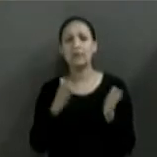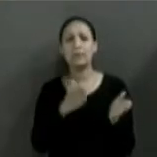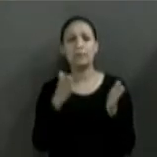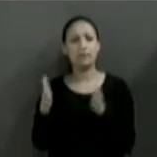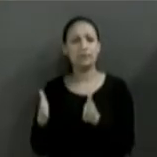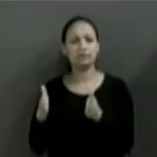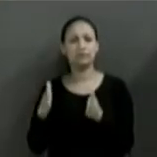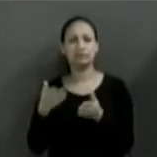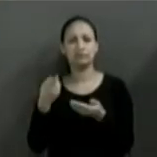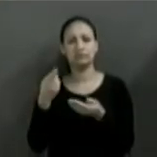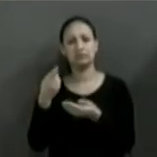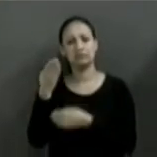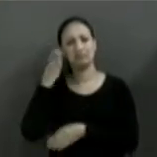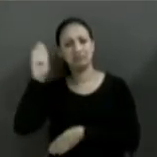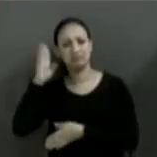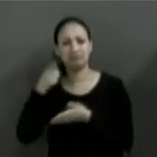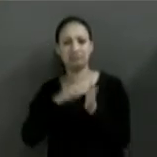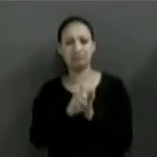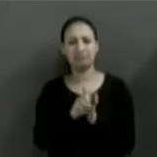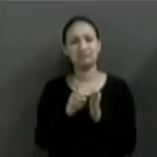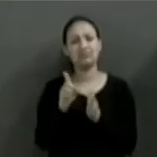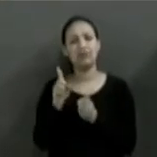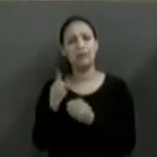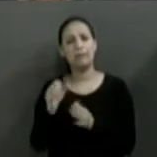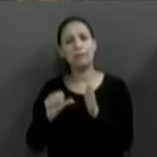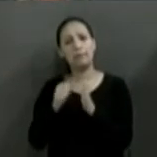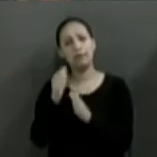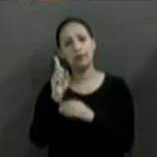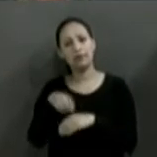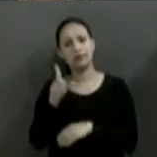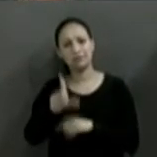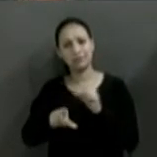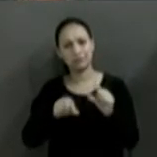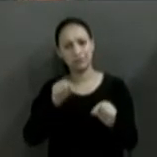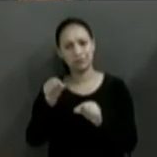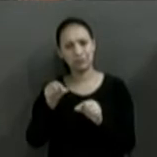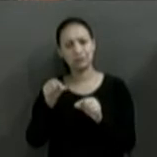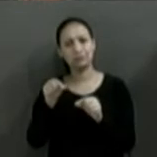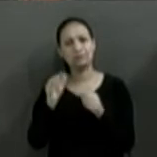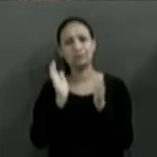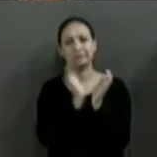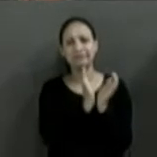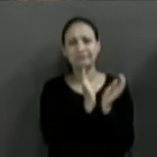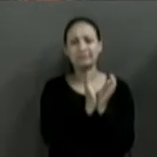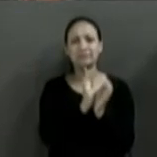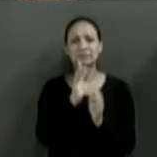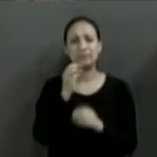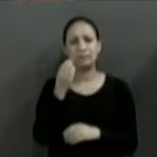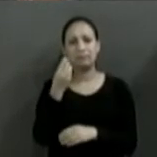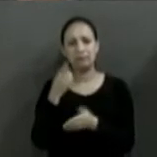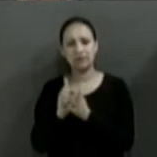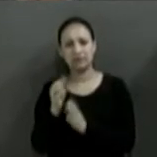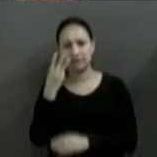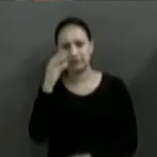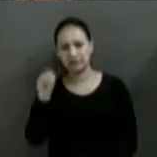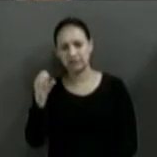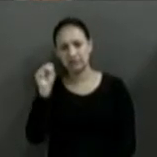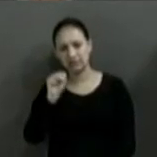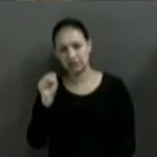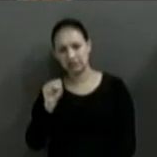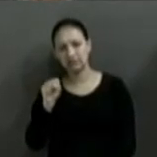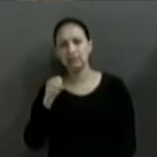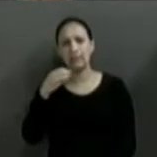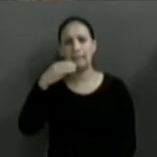candidato pergunta para candidato. Primeiro candidato a escolher o oponente, com uma pergunta de 30 segundos, candidato Marcos